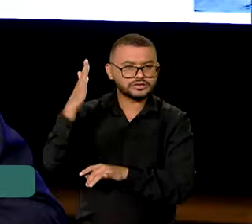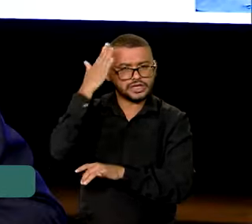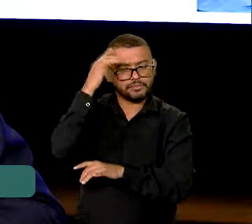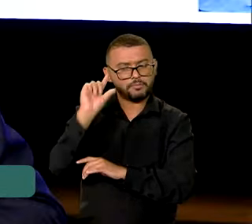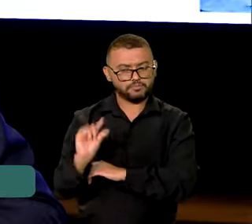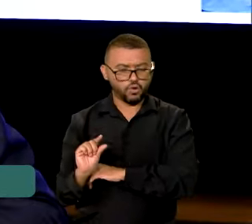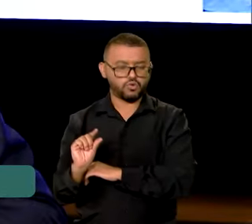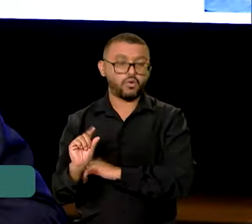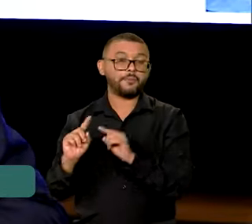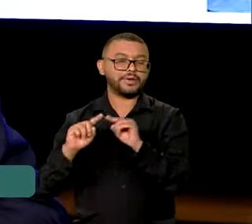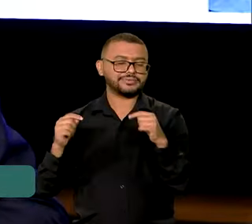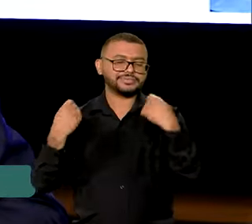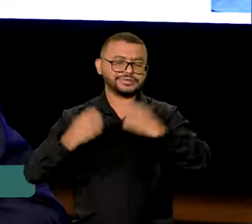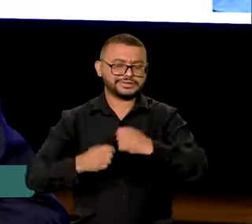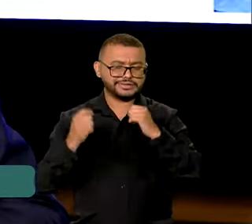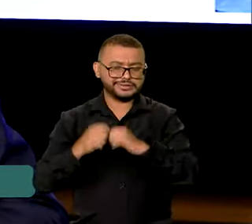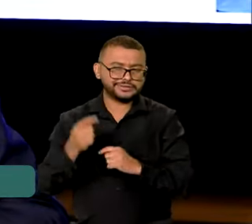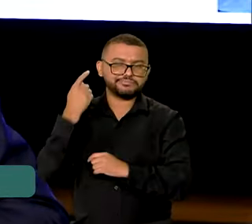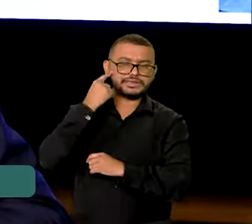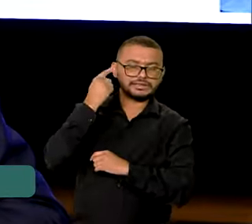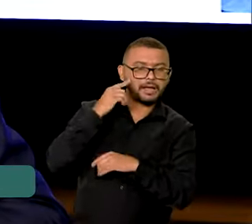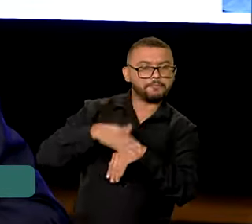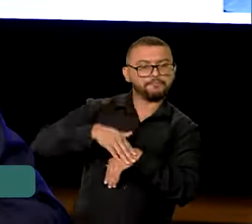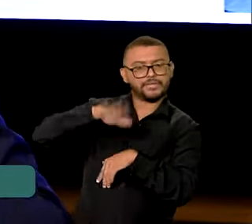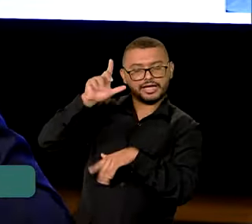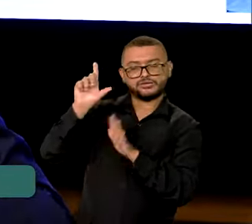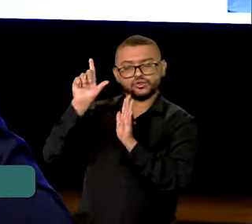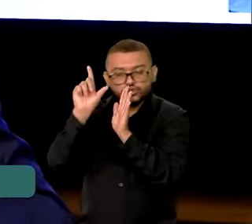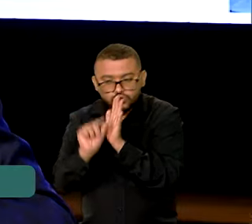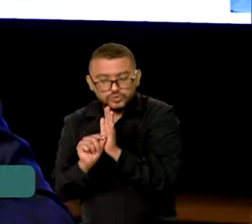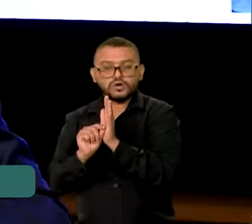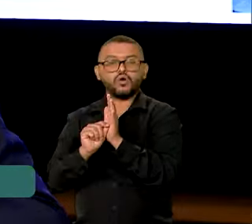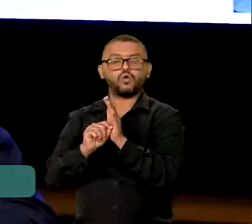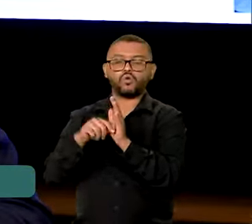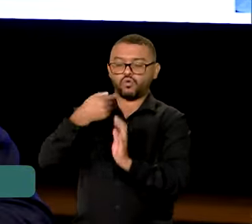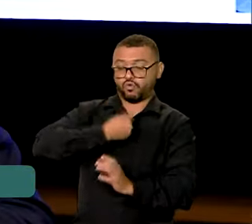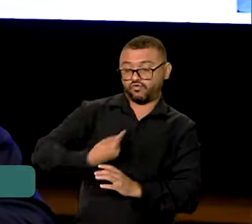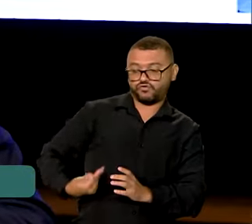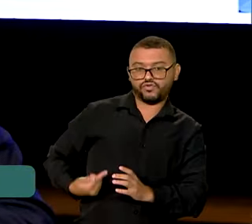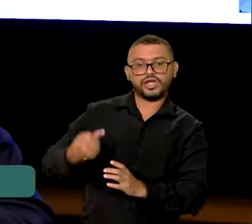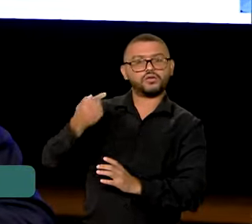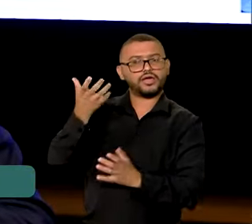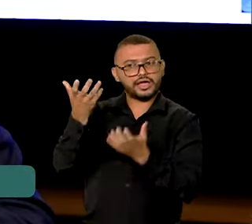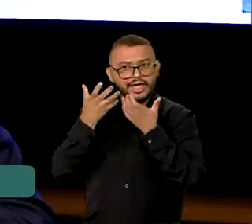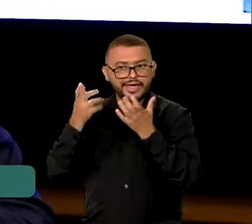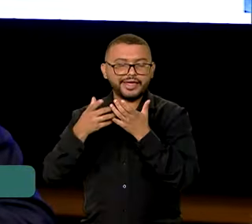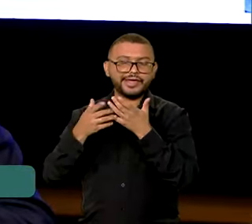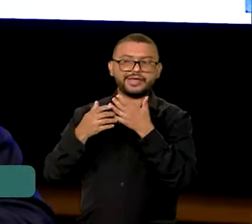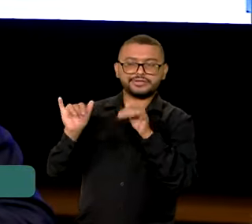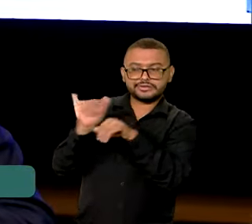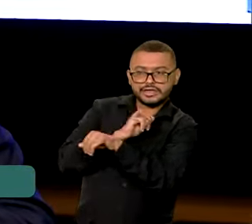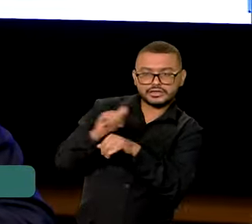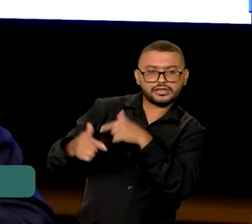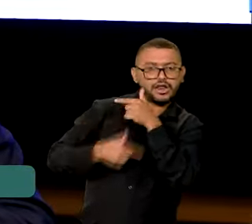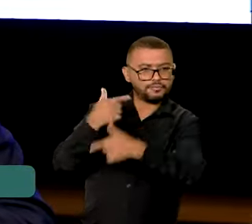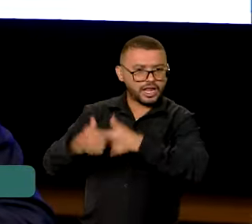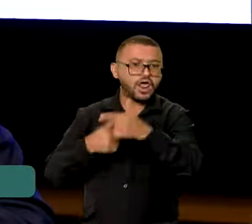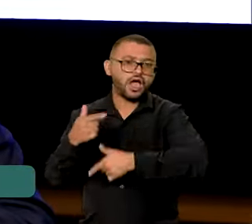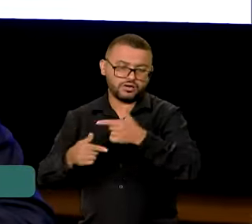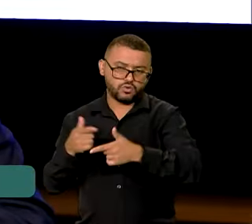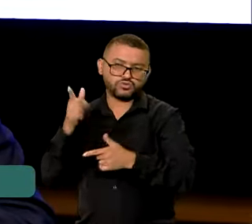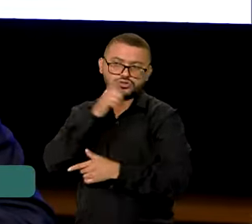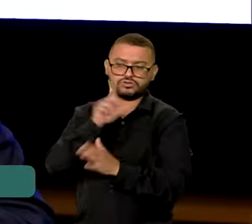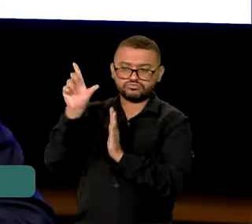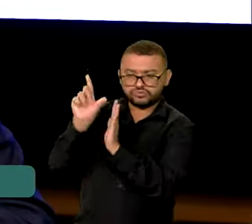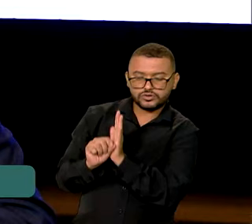precisa trabalhar para baixar ainda mais. O governo tem trabalhado para fazer também o seu dever de casa. A gente